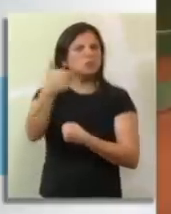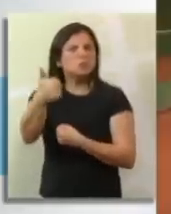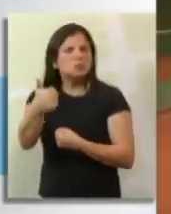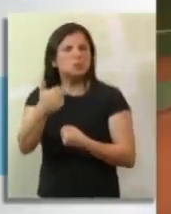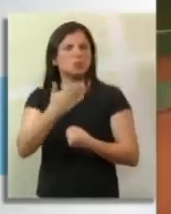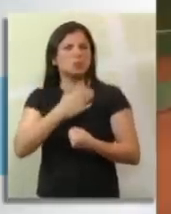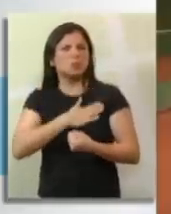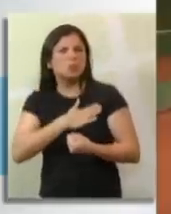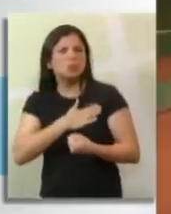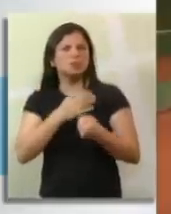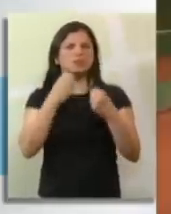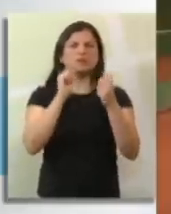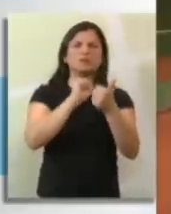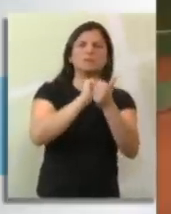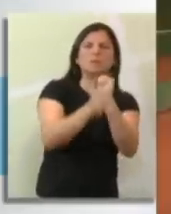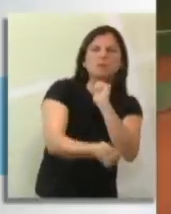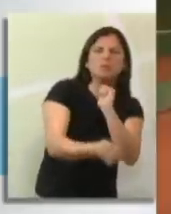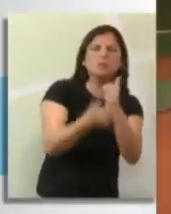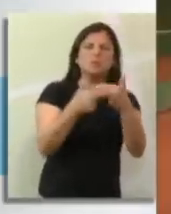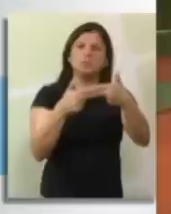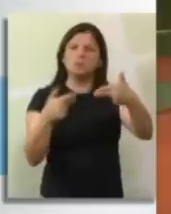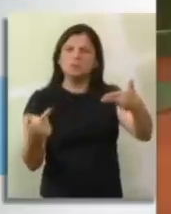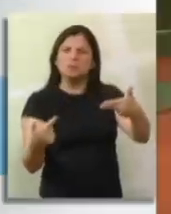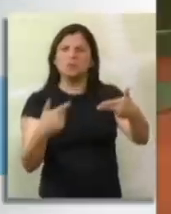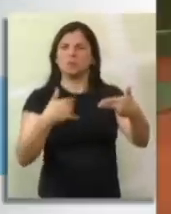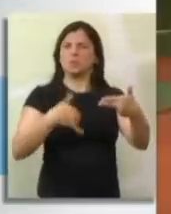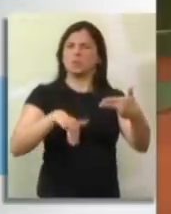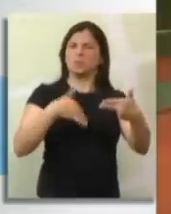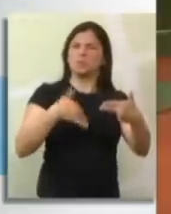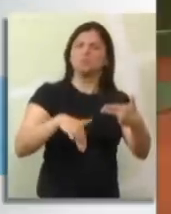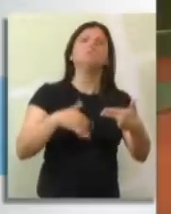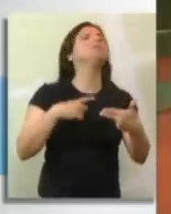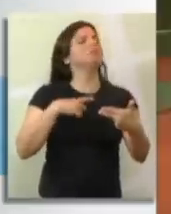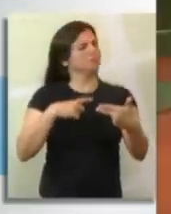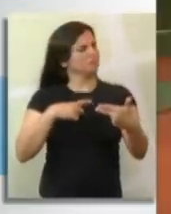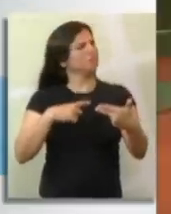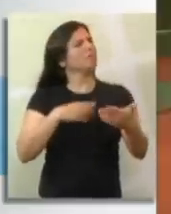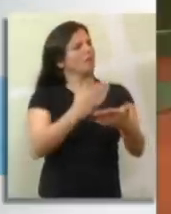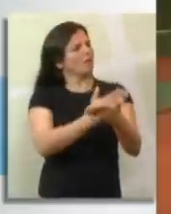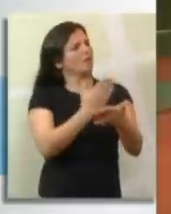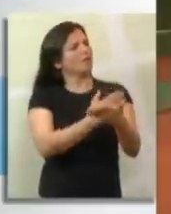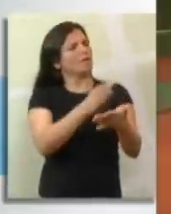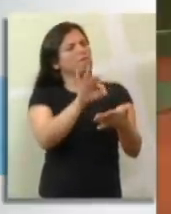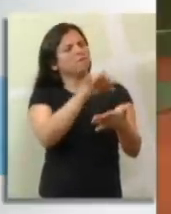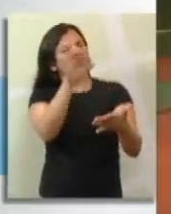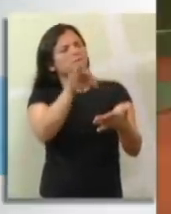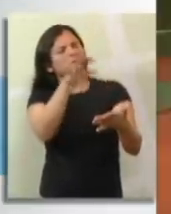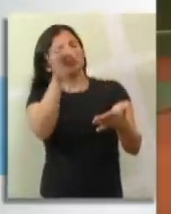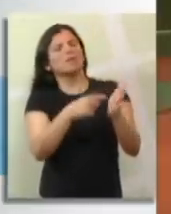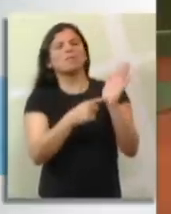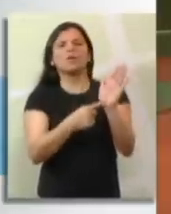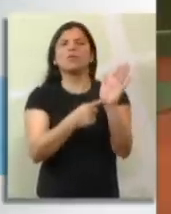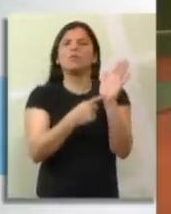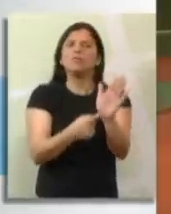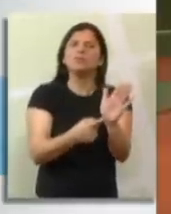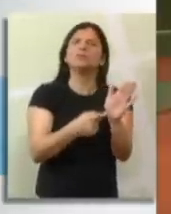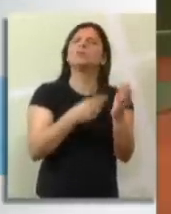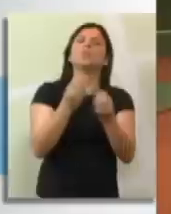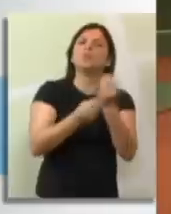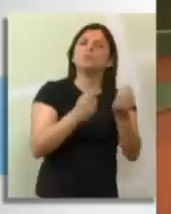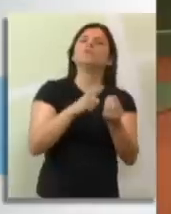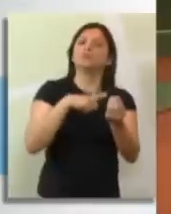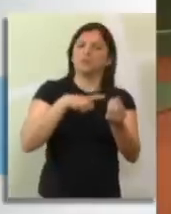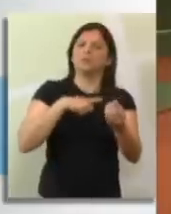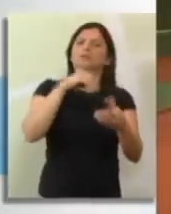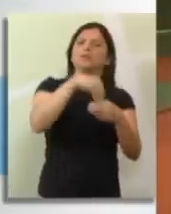cabeça quase que dá um nó. Ih, mas na revista tá tudo bem explicadinho. Tem gráficos com esses dados. Só de ver a gente já entende tudo. Ah,